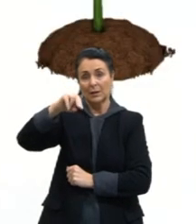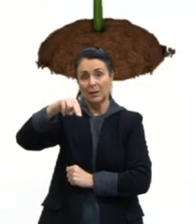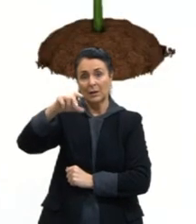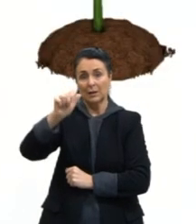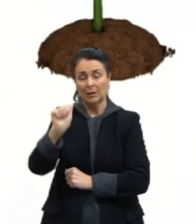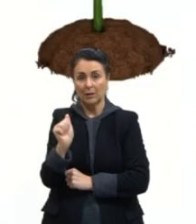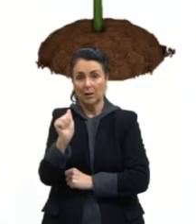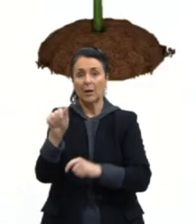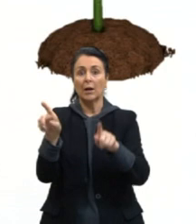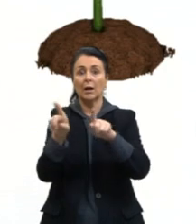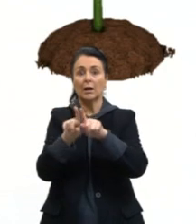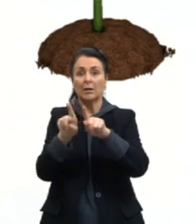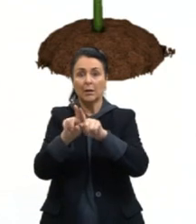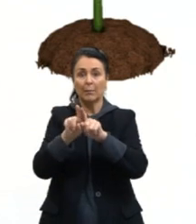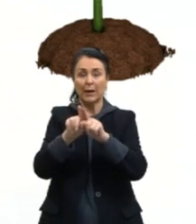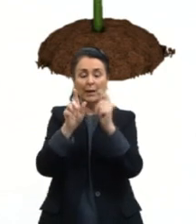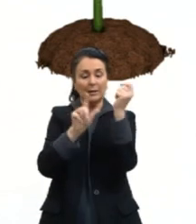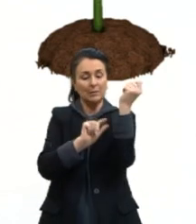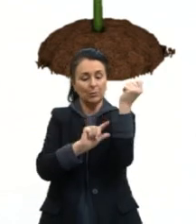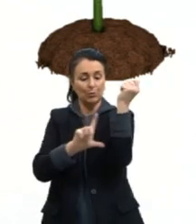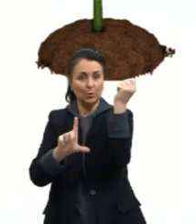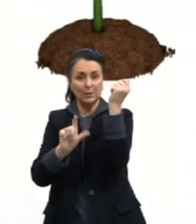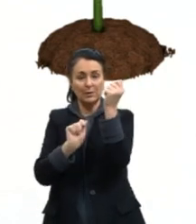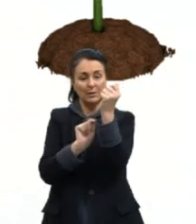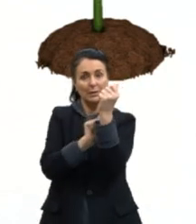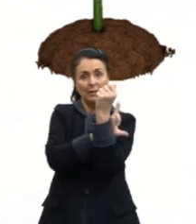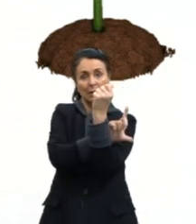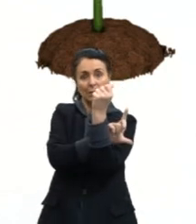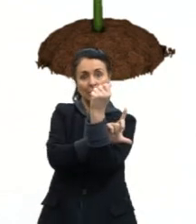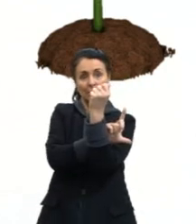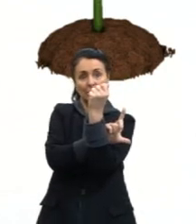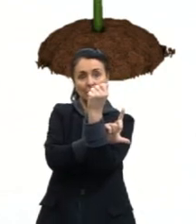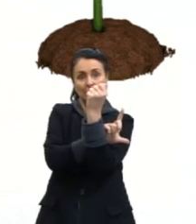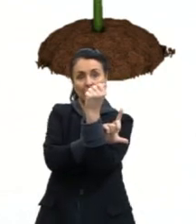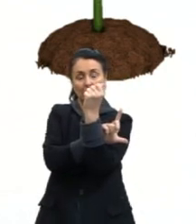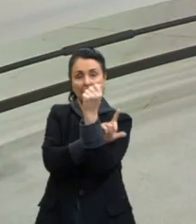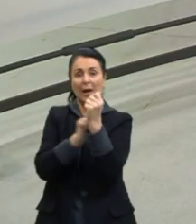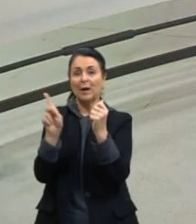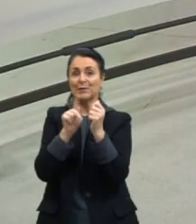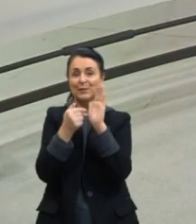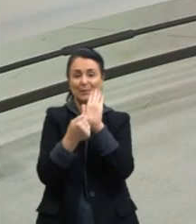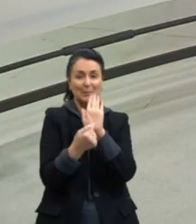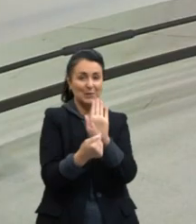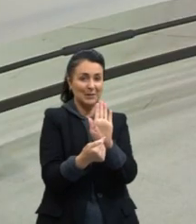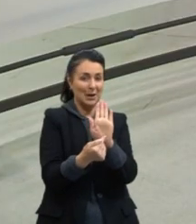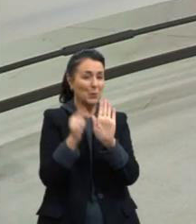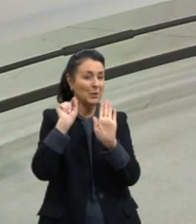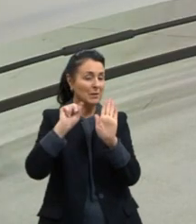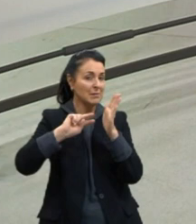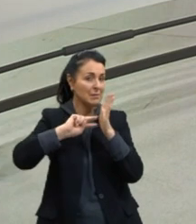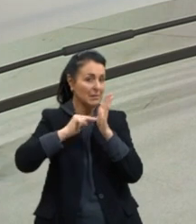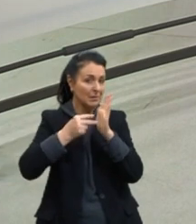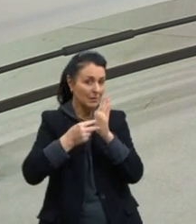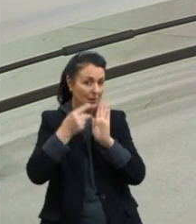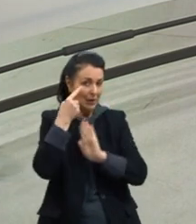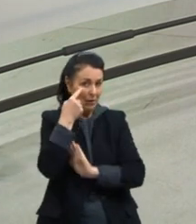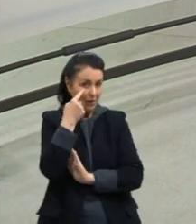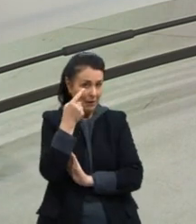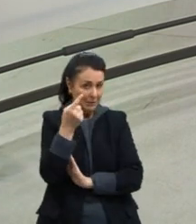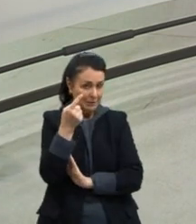das gemas laterais. Deixa eu mostrar para vocês o é gema lateral, para vocês lembrarem